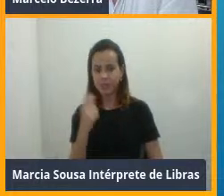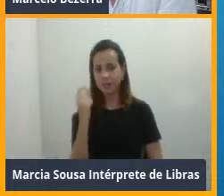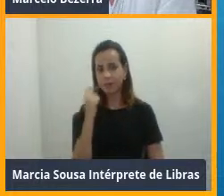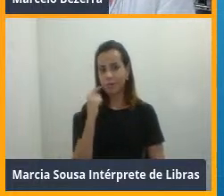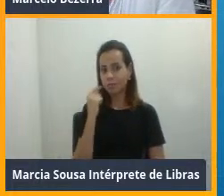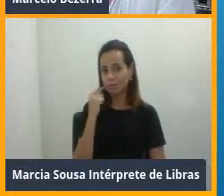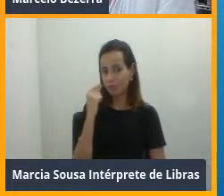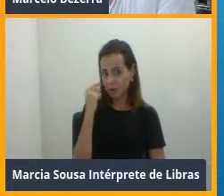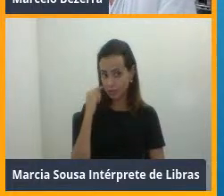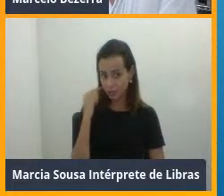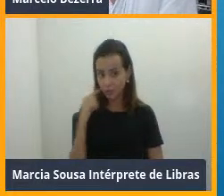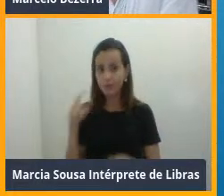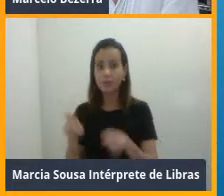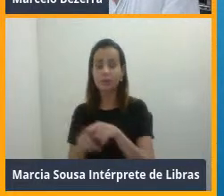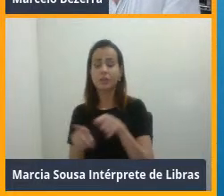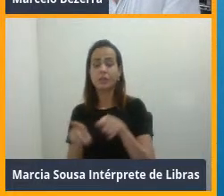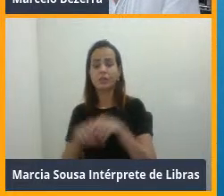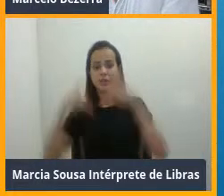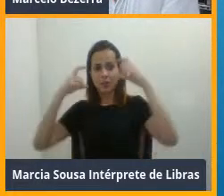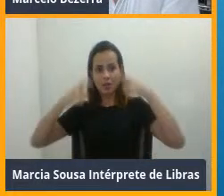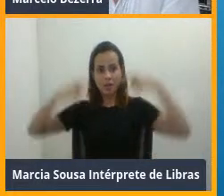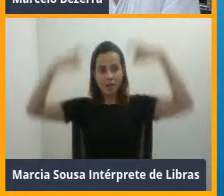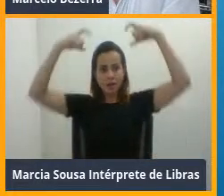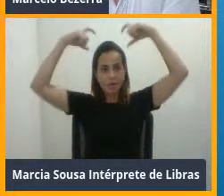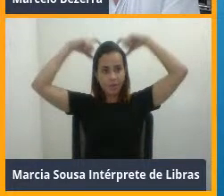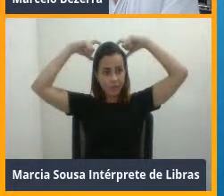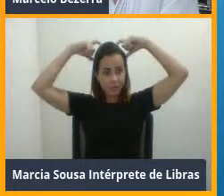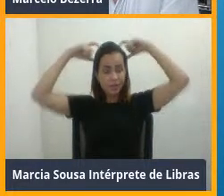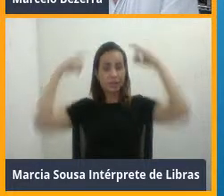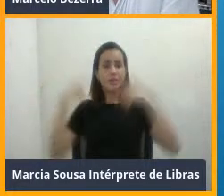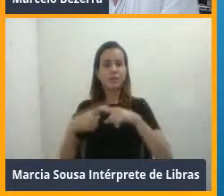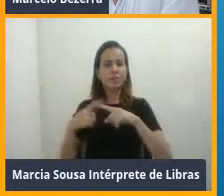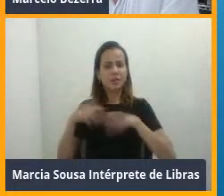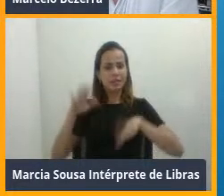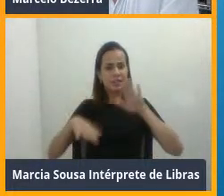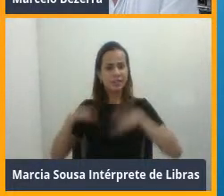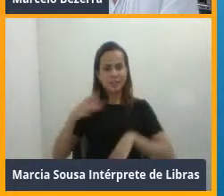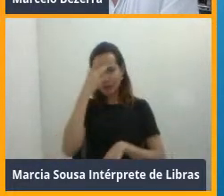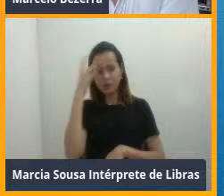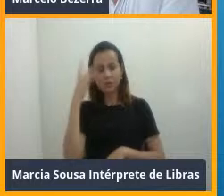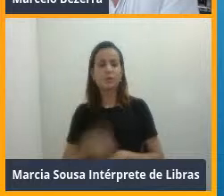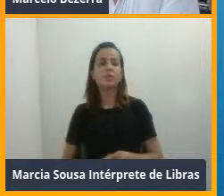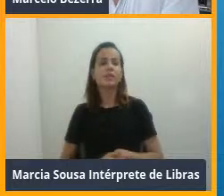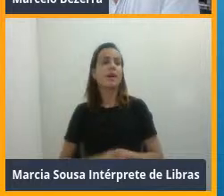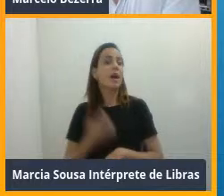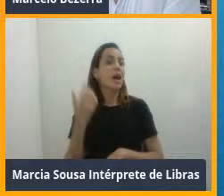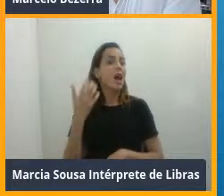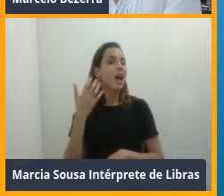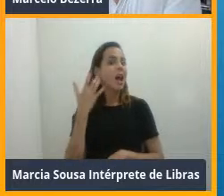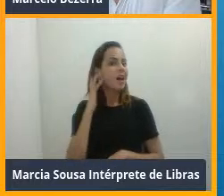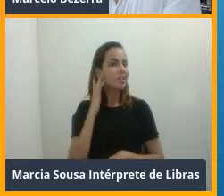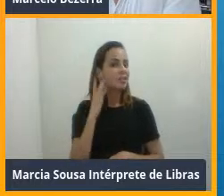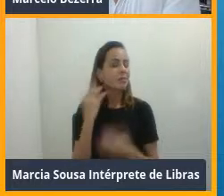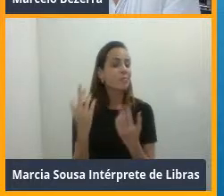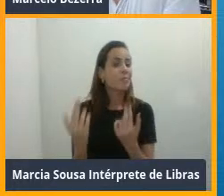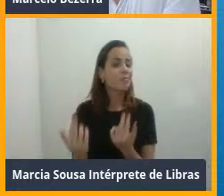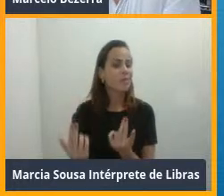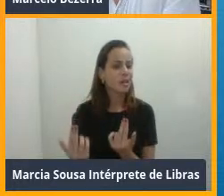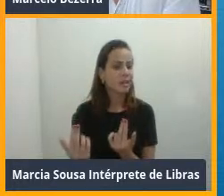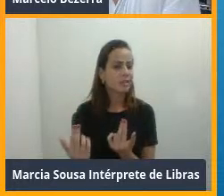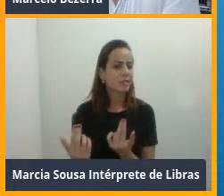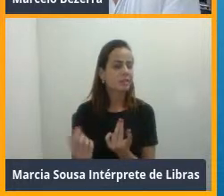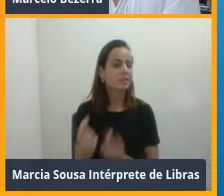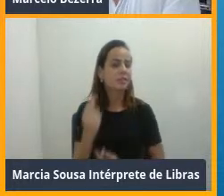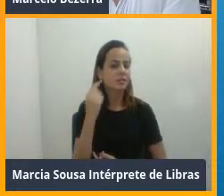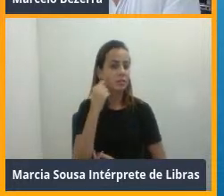Mouse, justamente porque muita gente confunde rato e camundongo. Então, o rato,